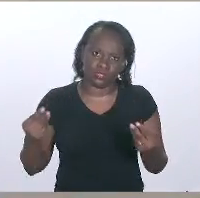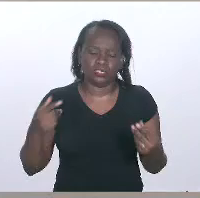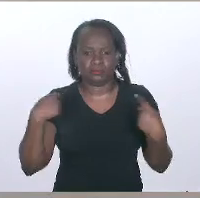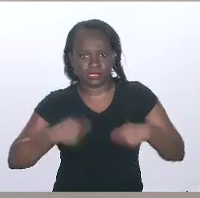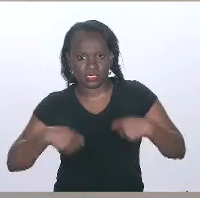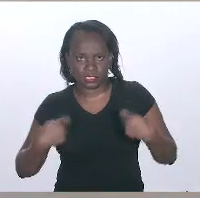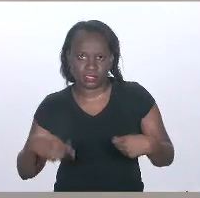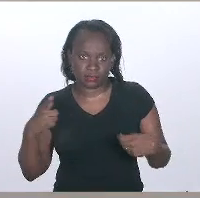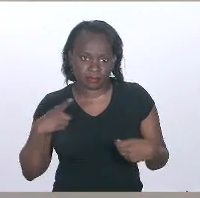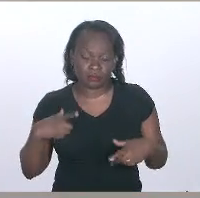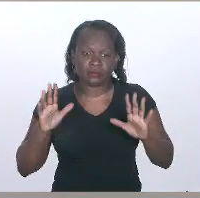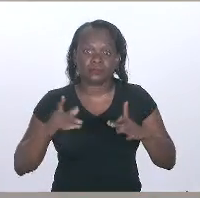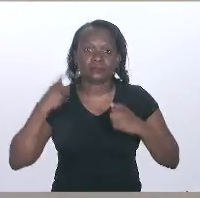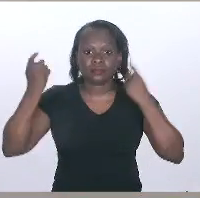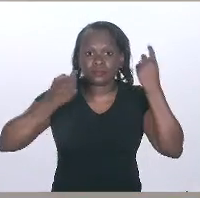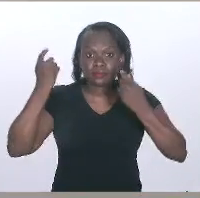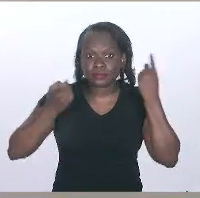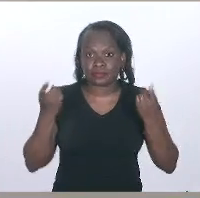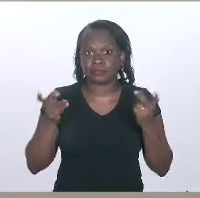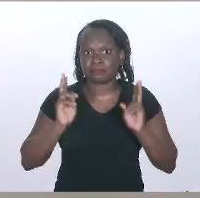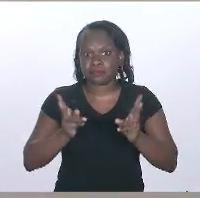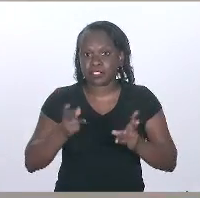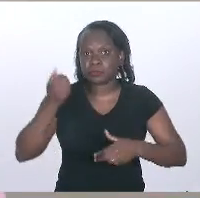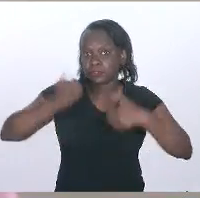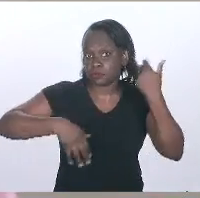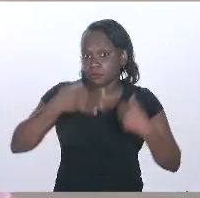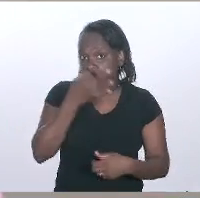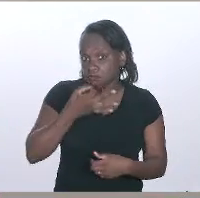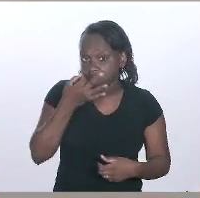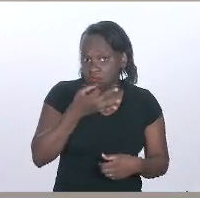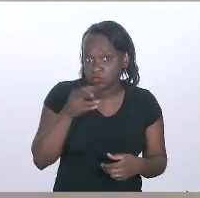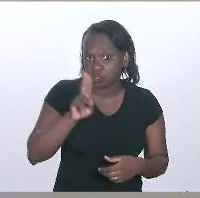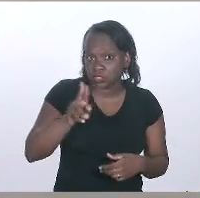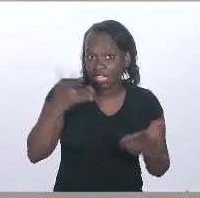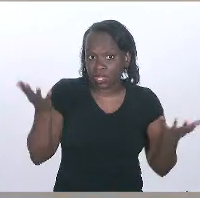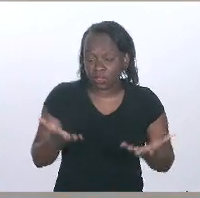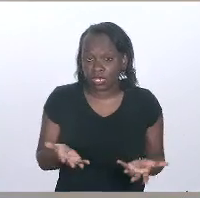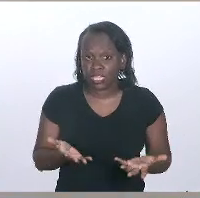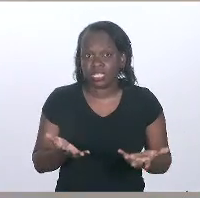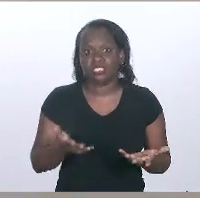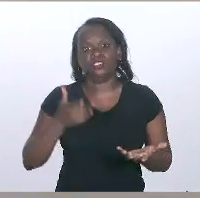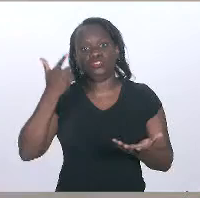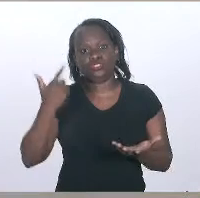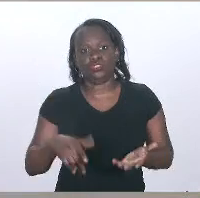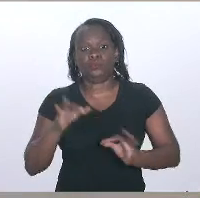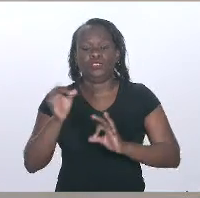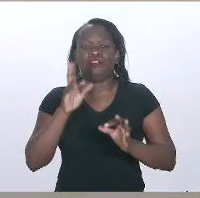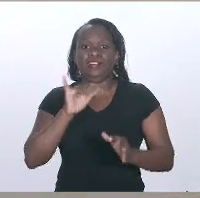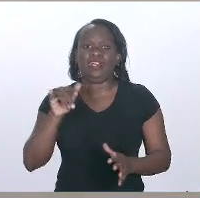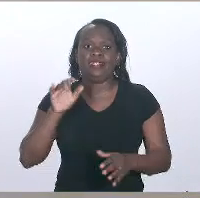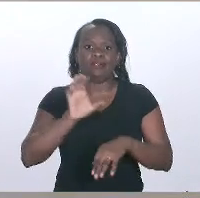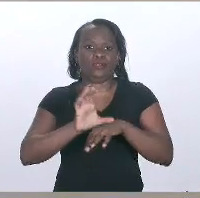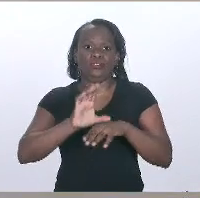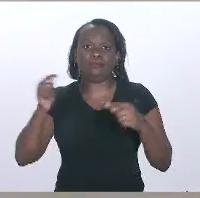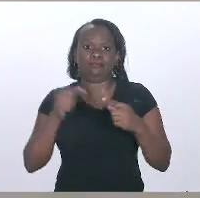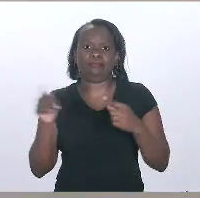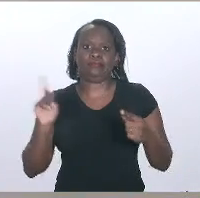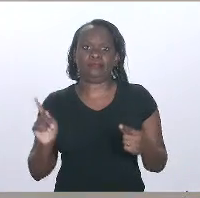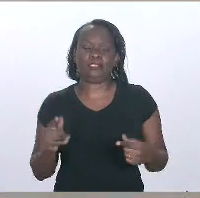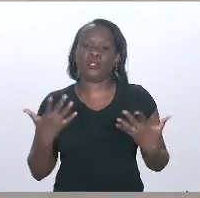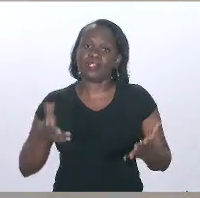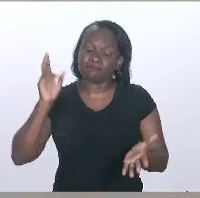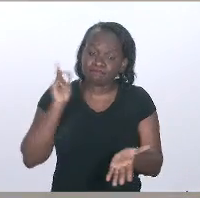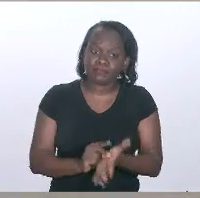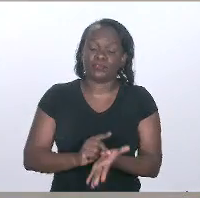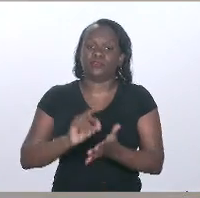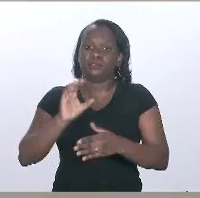precisava, porque eu fico preocupado, se o mesmo argumento for utilizado desta vez, mais uma vez o projeto vai ser inconstitucional, eu quero que de fato